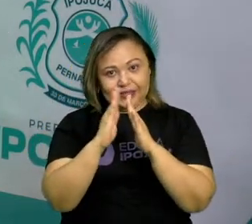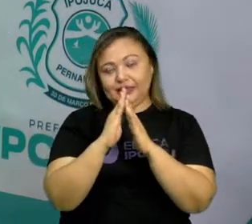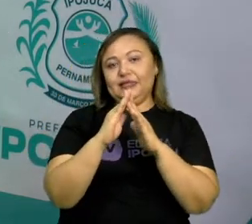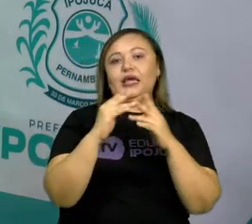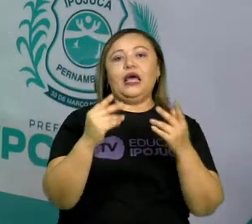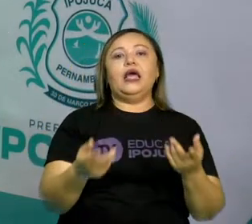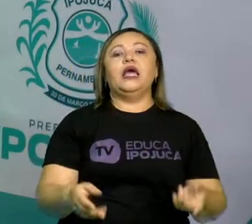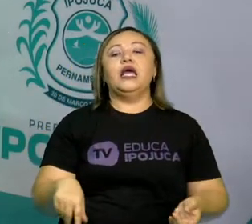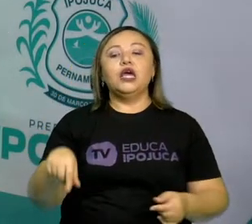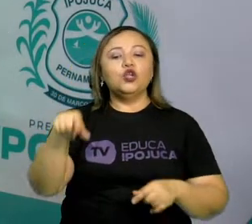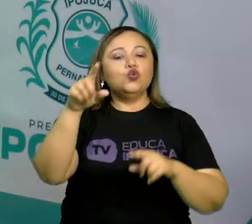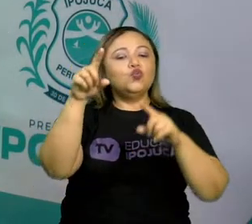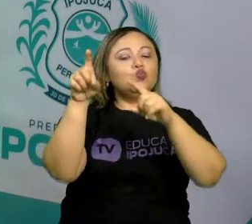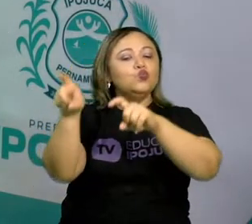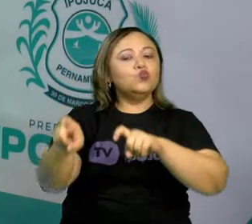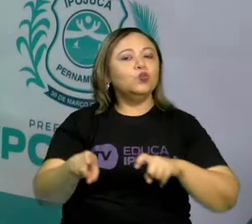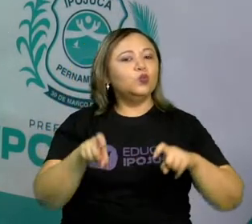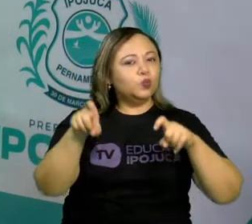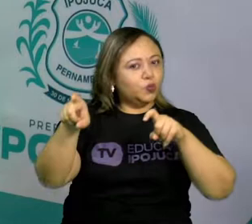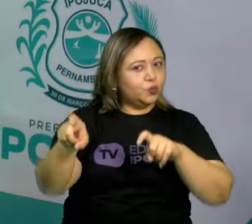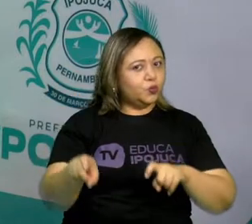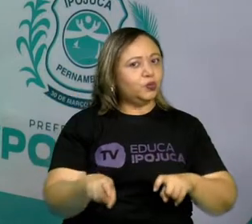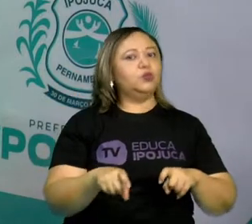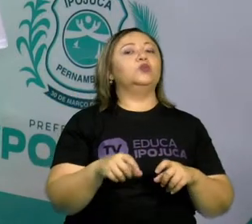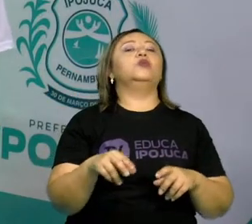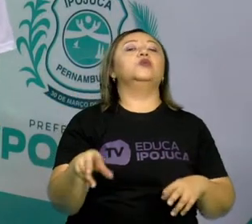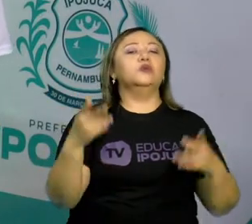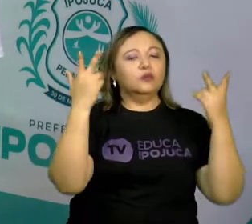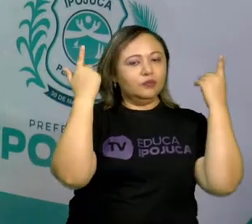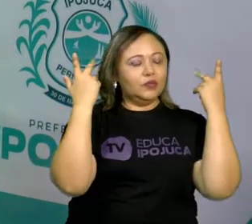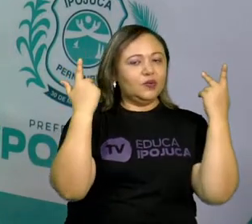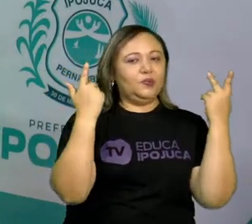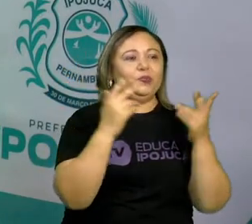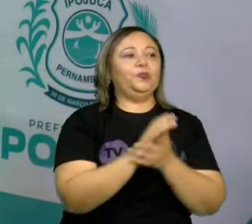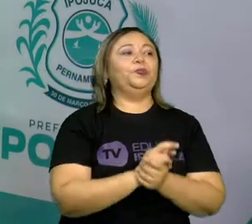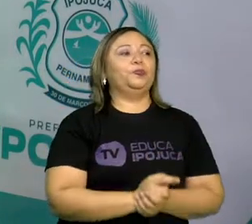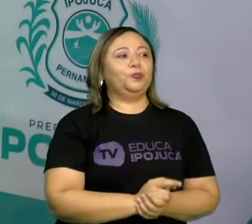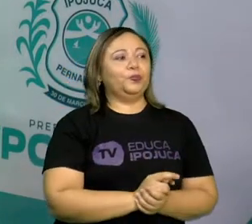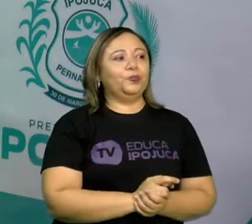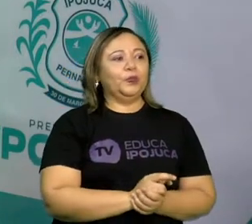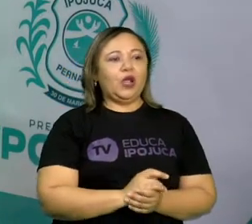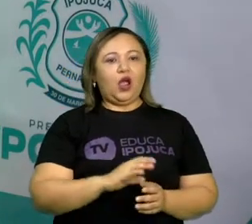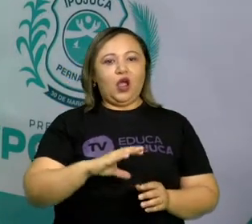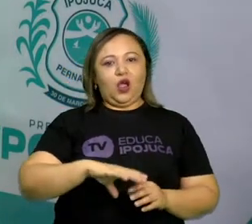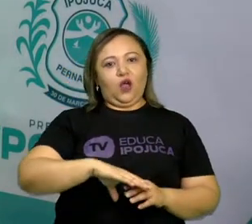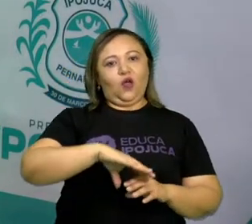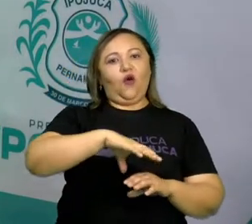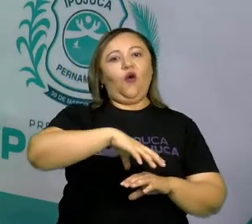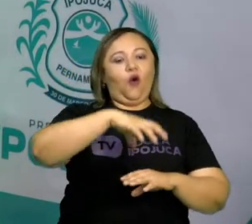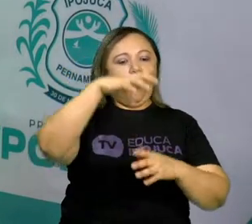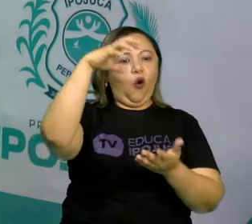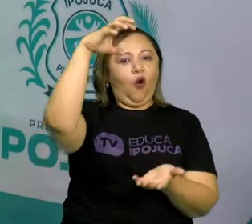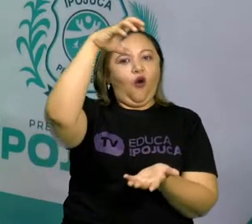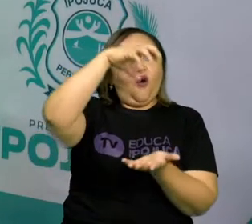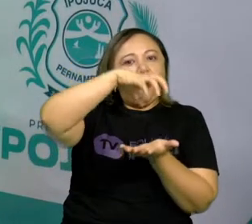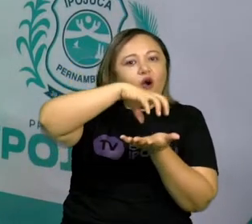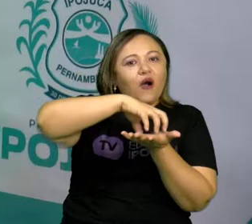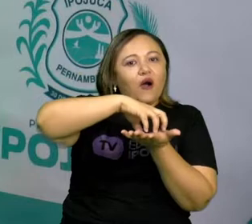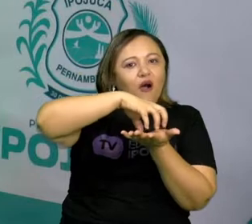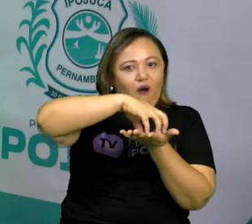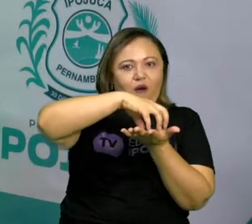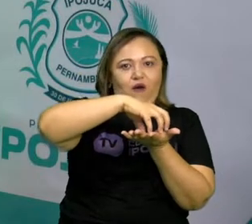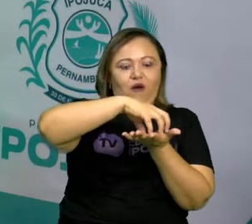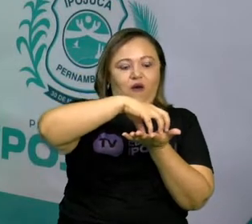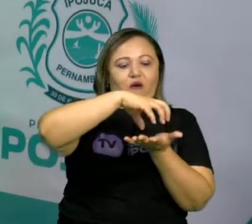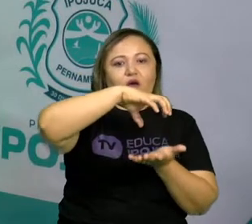na zona rural. Vamos para a próxima. Oca. São casas feitas com